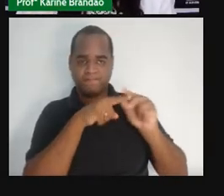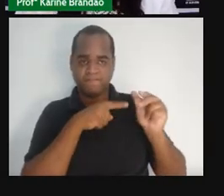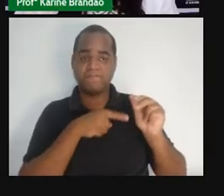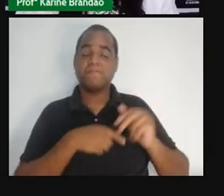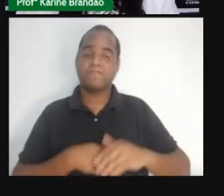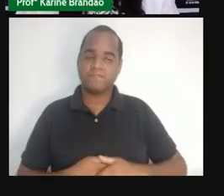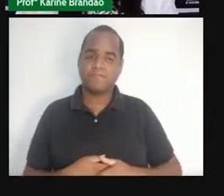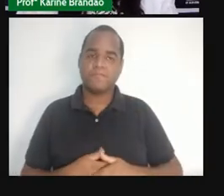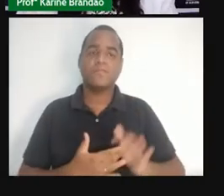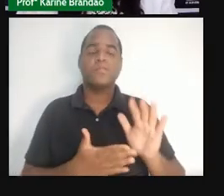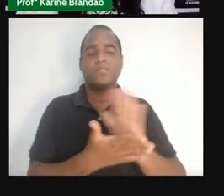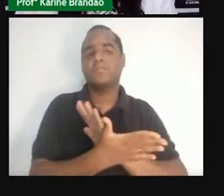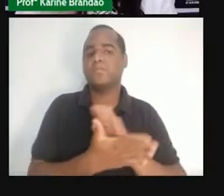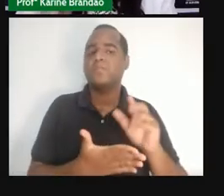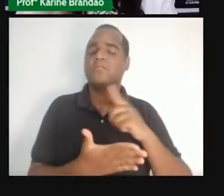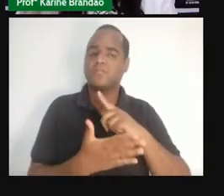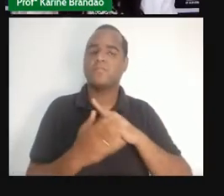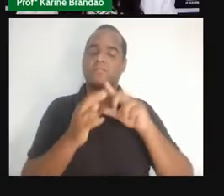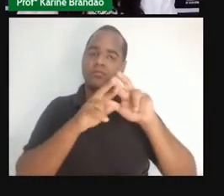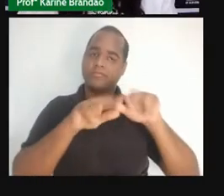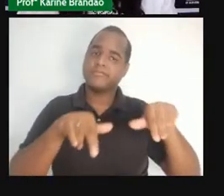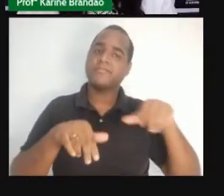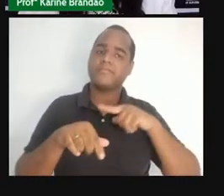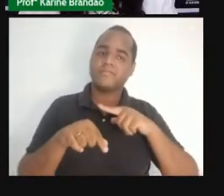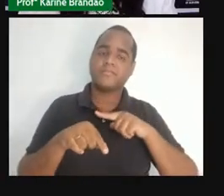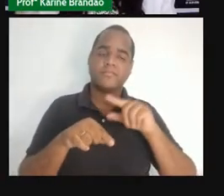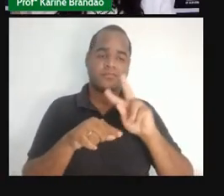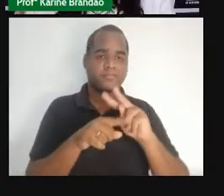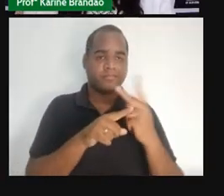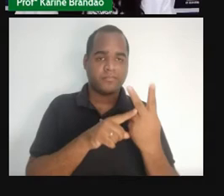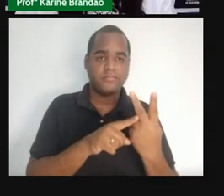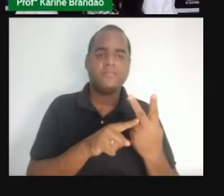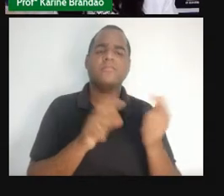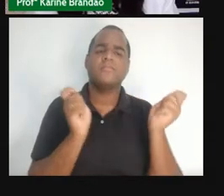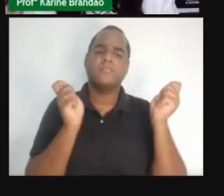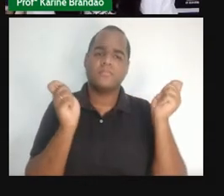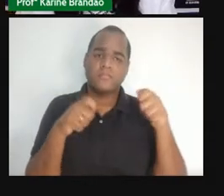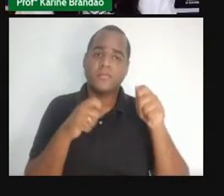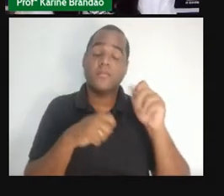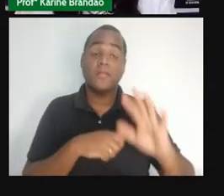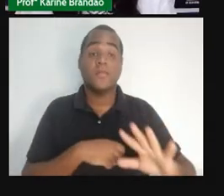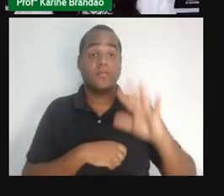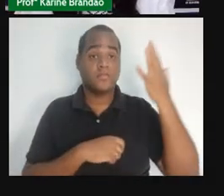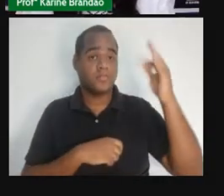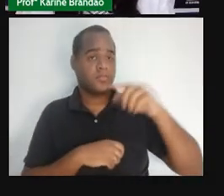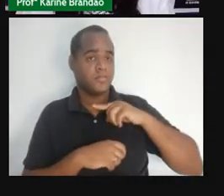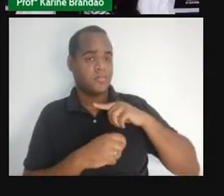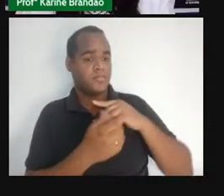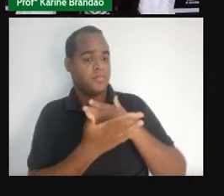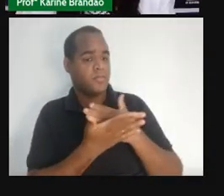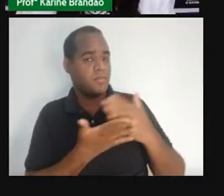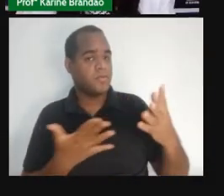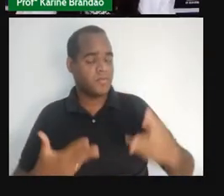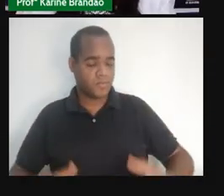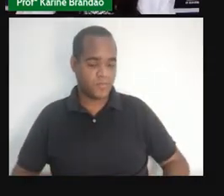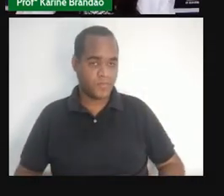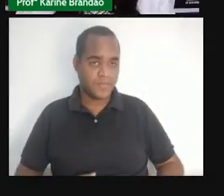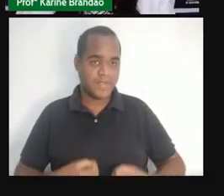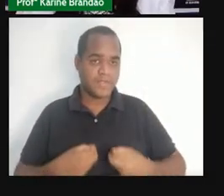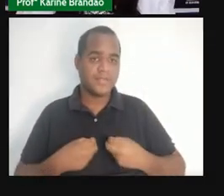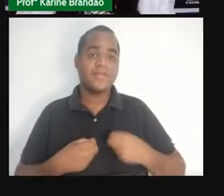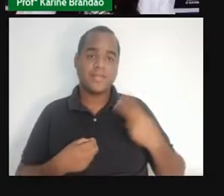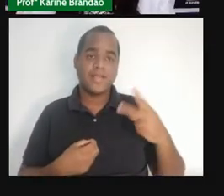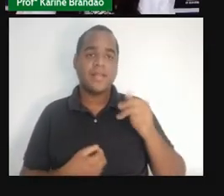casos em que esse vírus, né? Algumas variantes desse vírus podem causar, originar o câncer de colo de útero nas